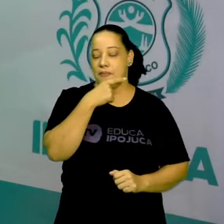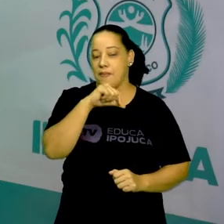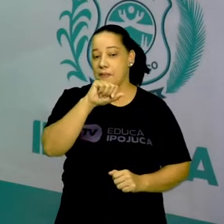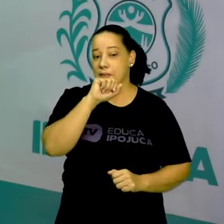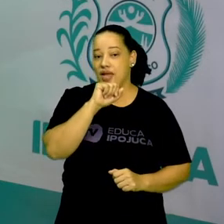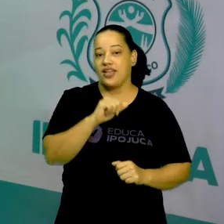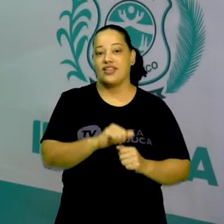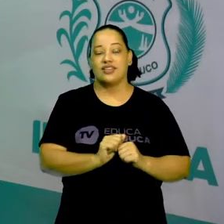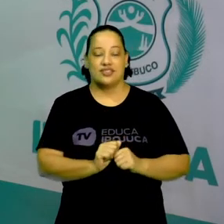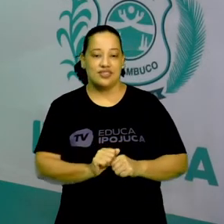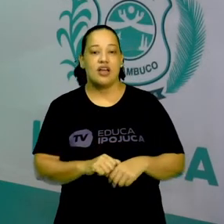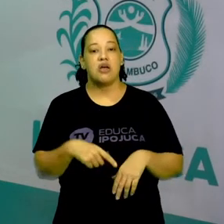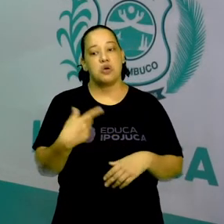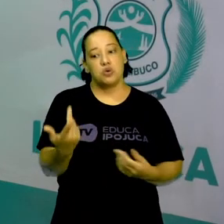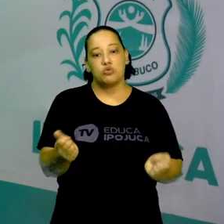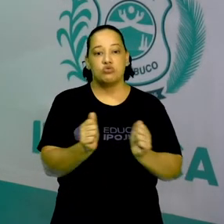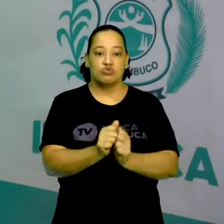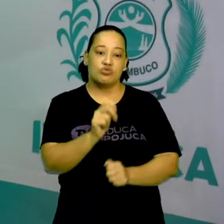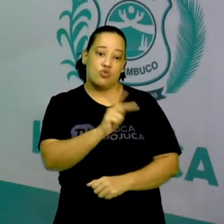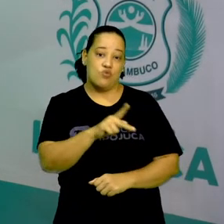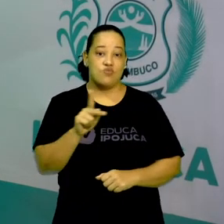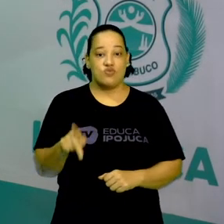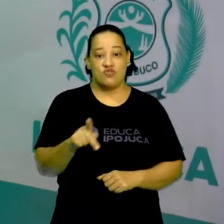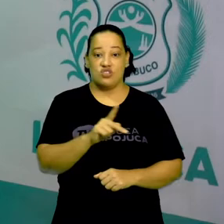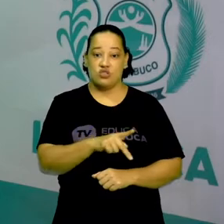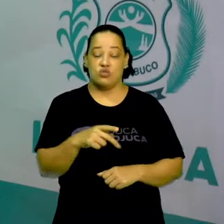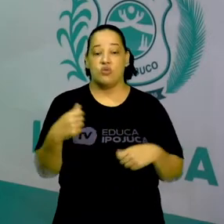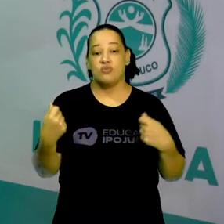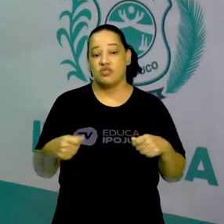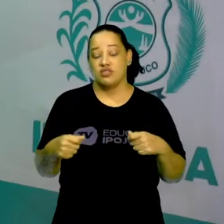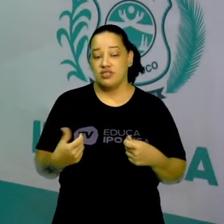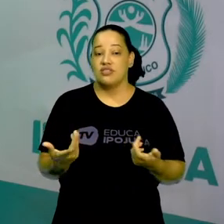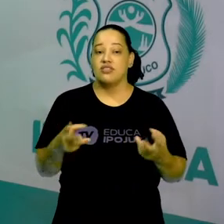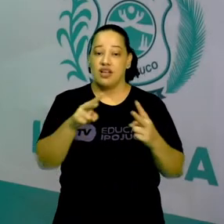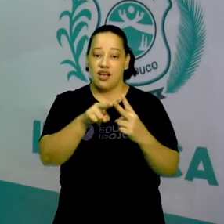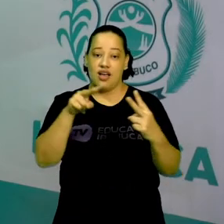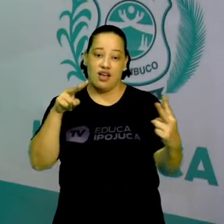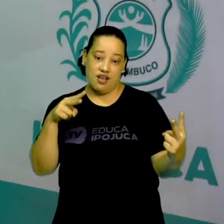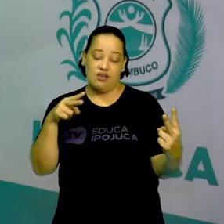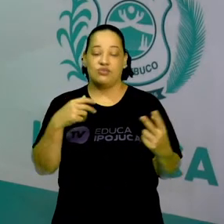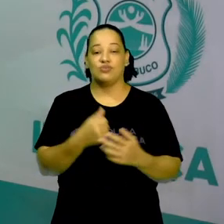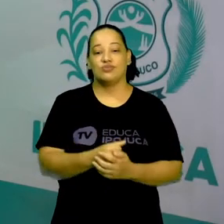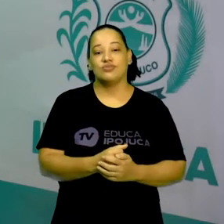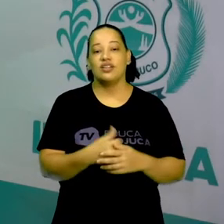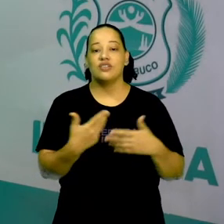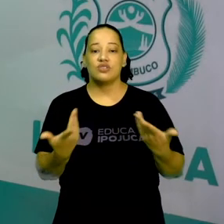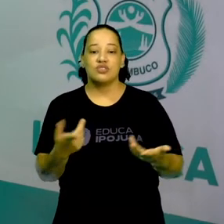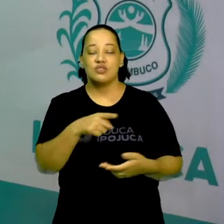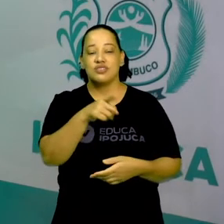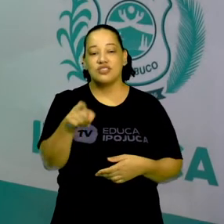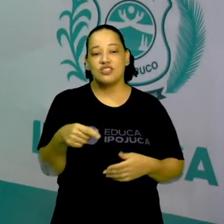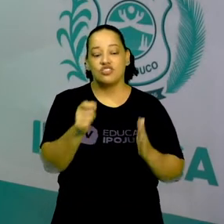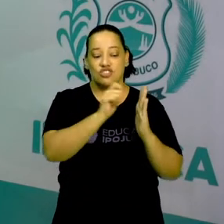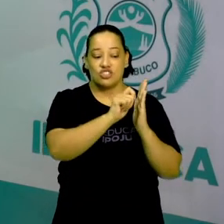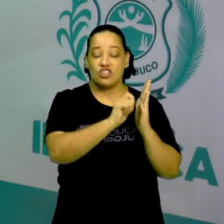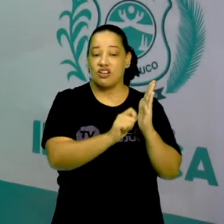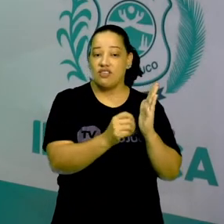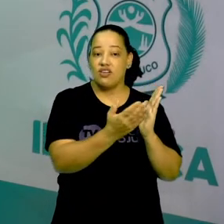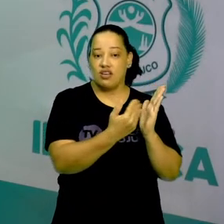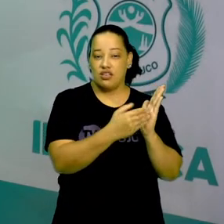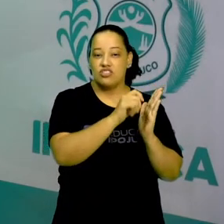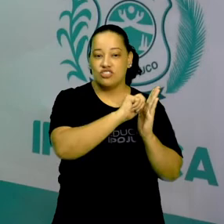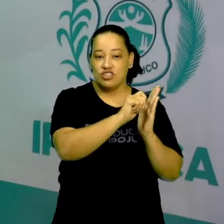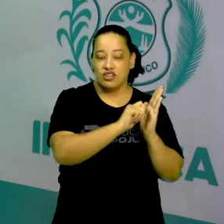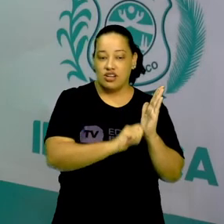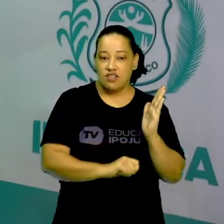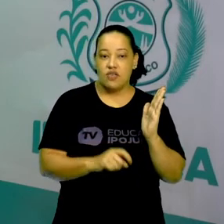até mesmo com o professor, nas nossas aulas online. Então, escreveu em seu caderninho, outro risco